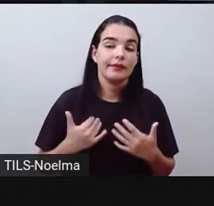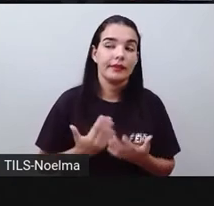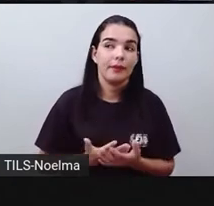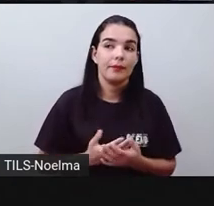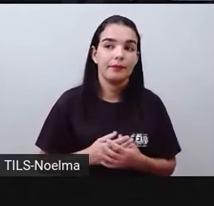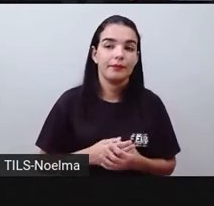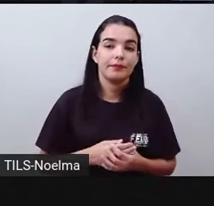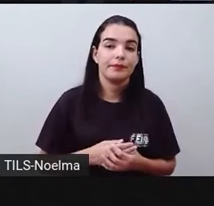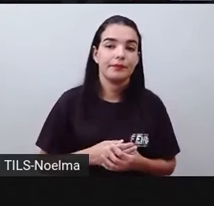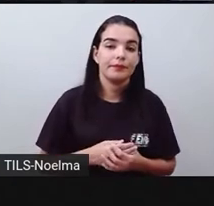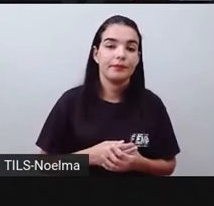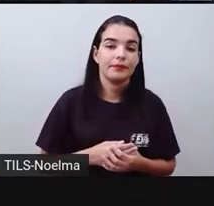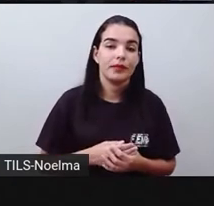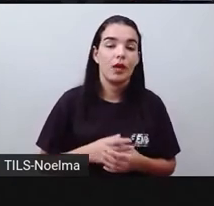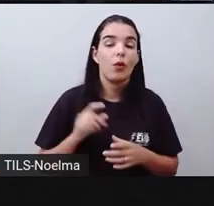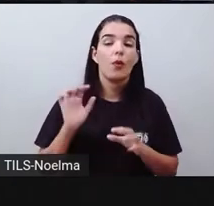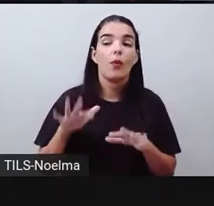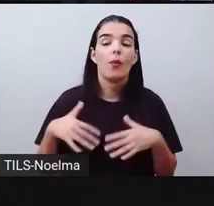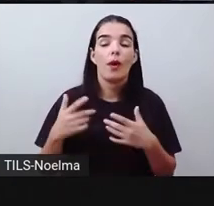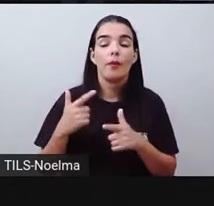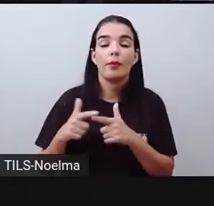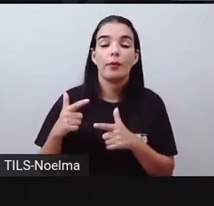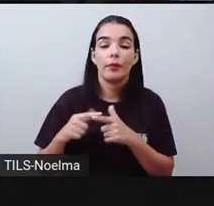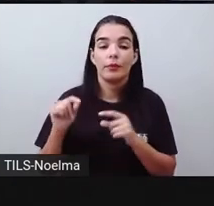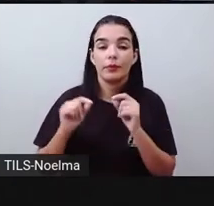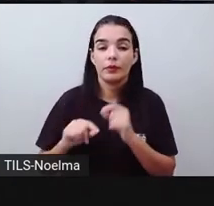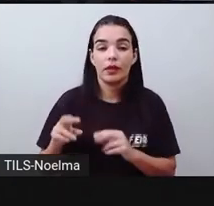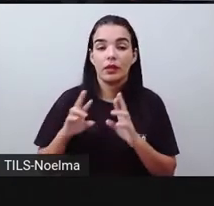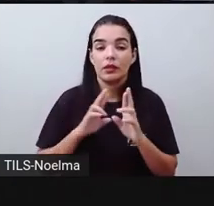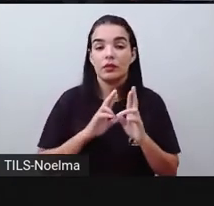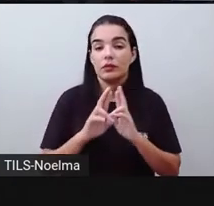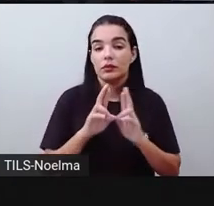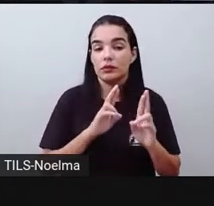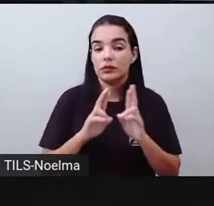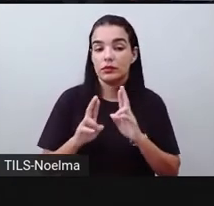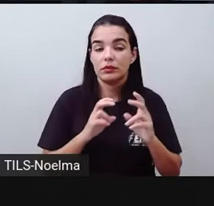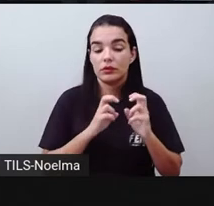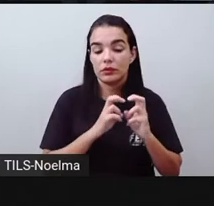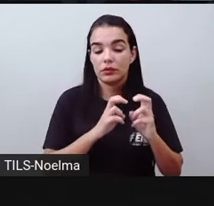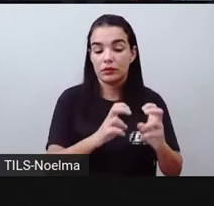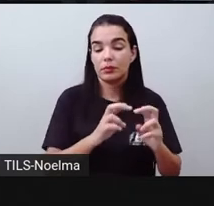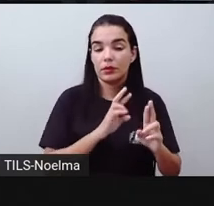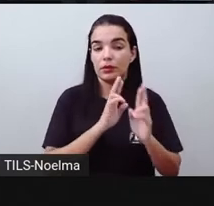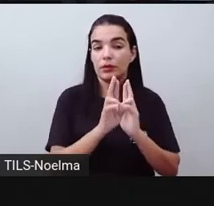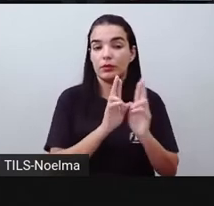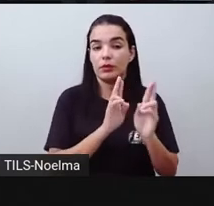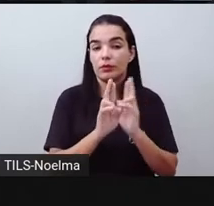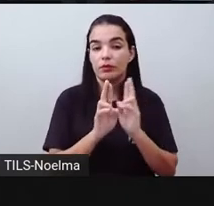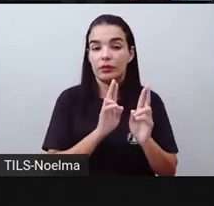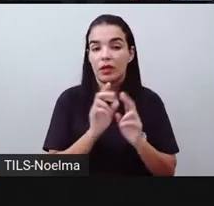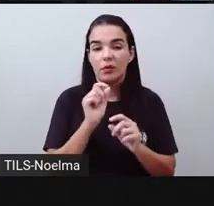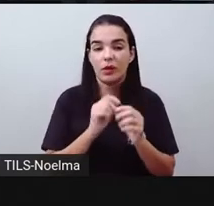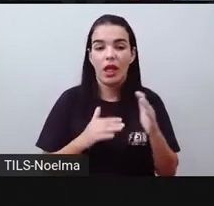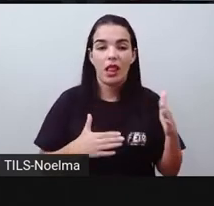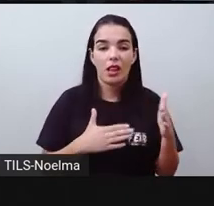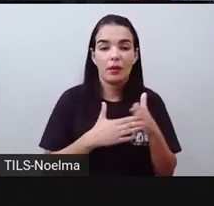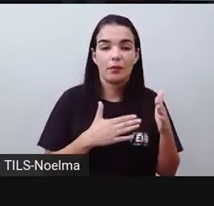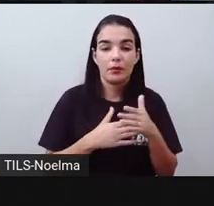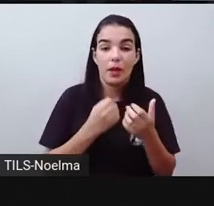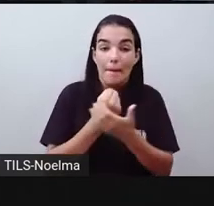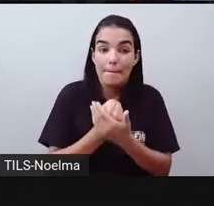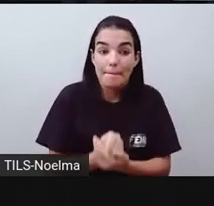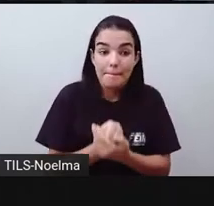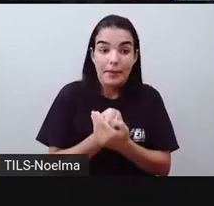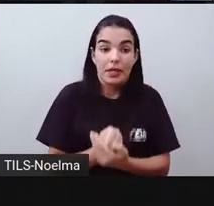aí há desvantagens com a utilização desse modelo, né? Desse modal de transporte, como limite de carga,